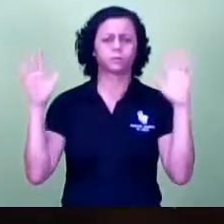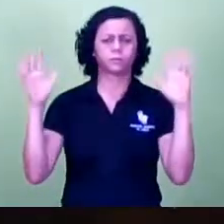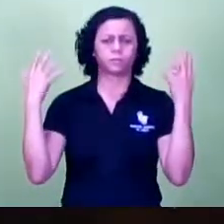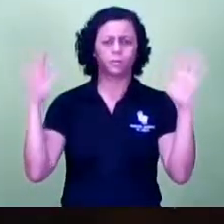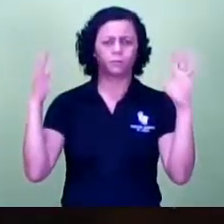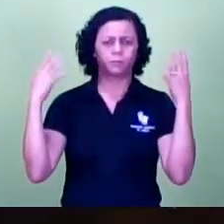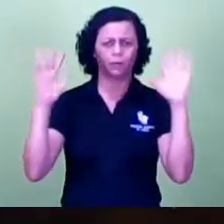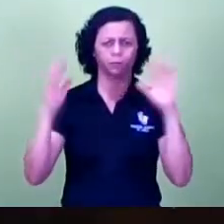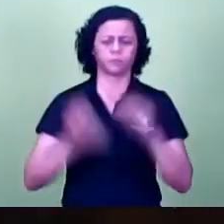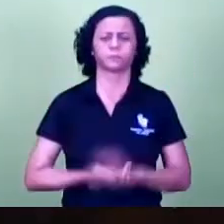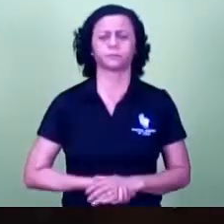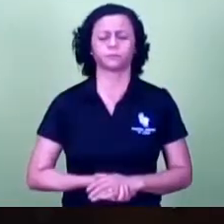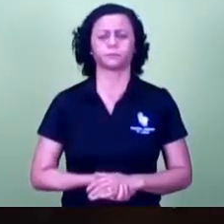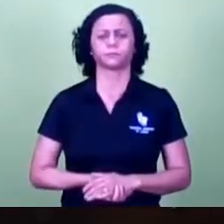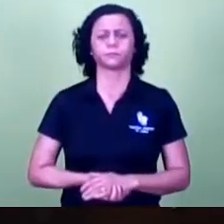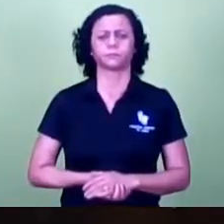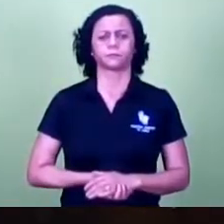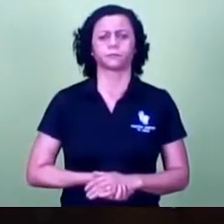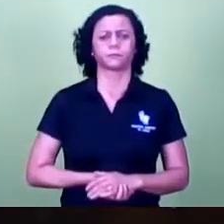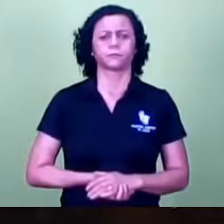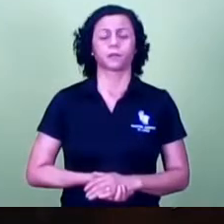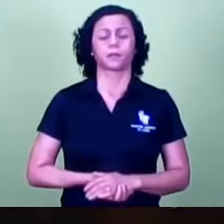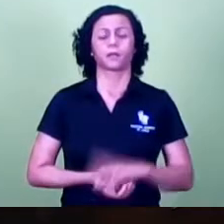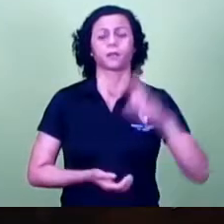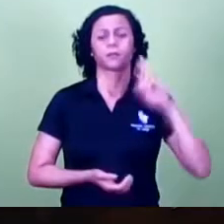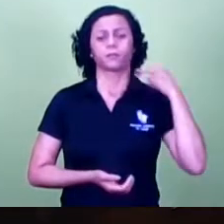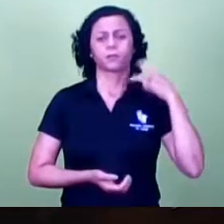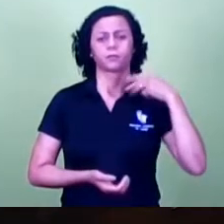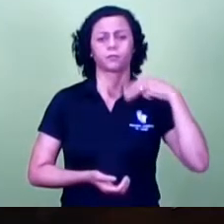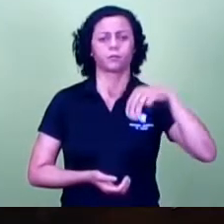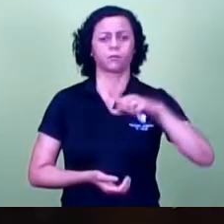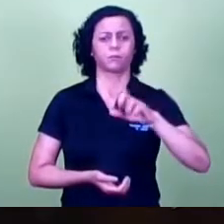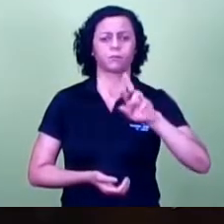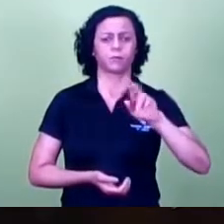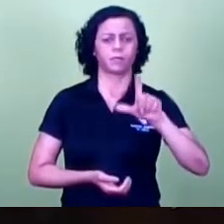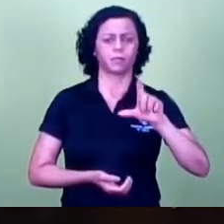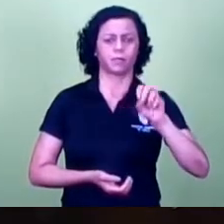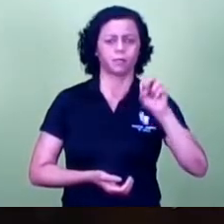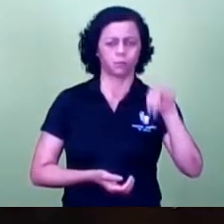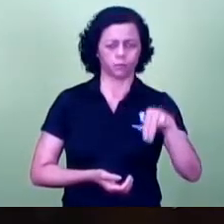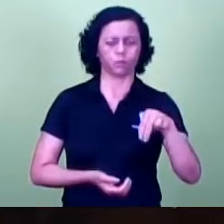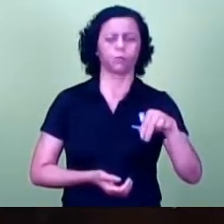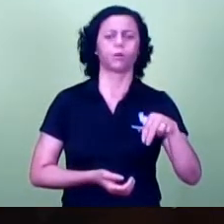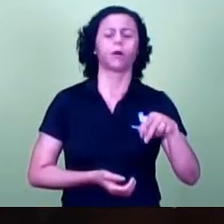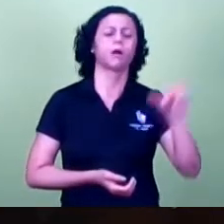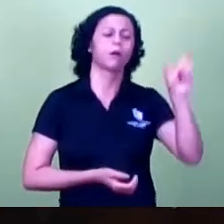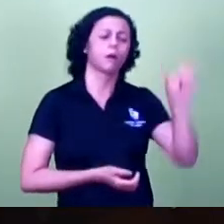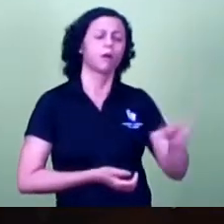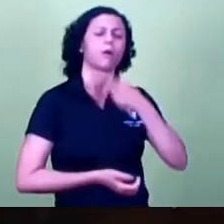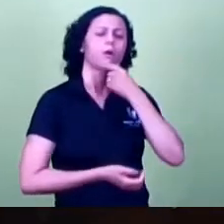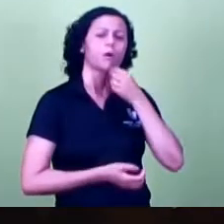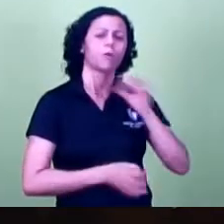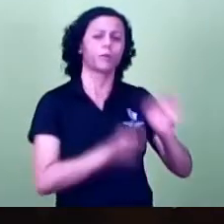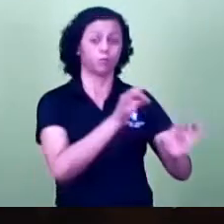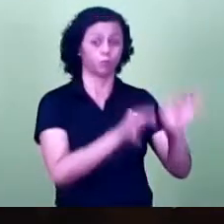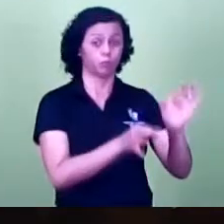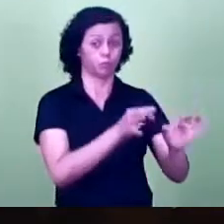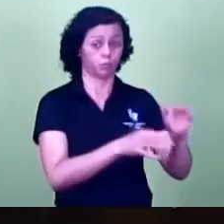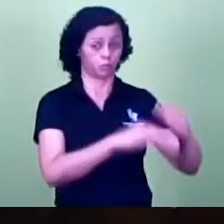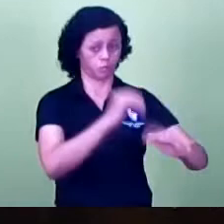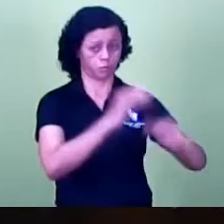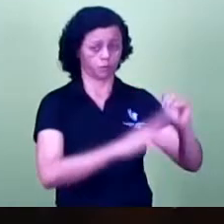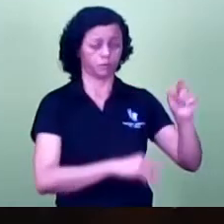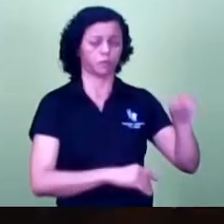Presidente, moção de aplausos, vereador Marlon Esqueira, moção de aplausos ao juiz de direito, doutor José Armando Pinheiro da